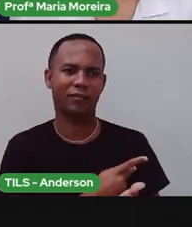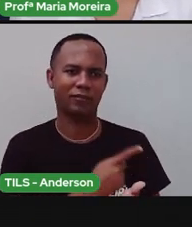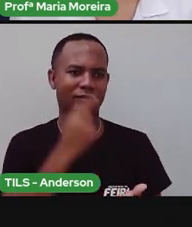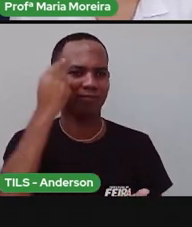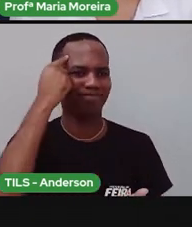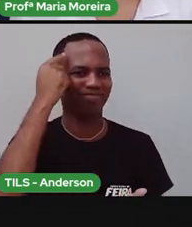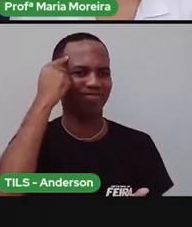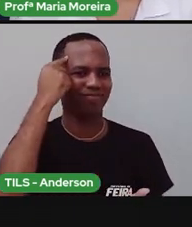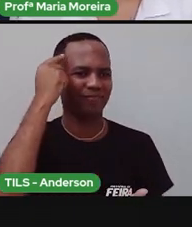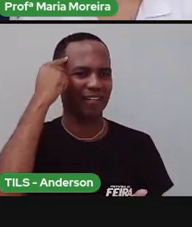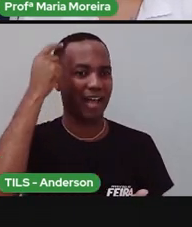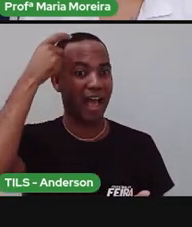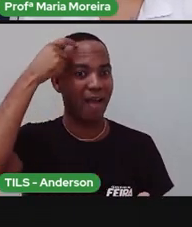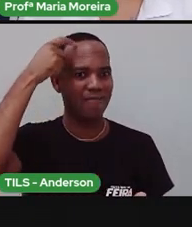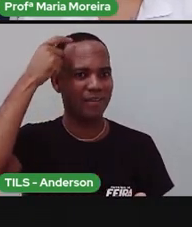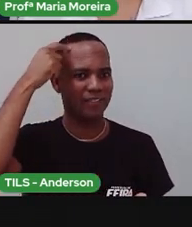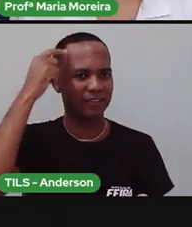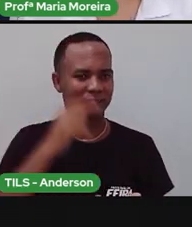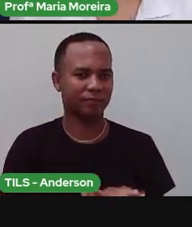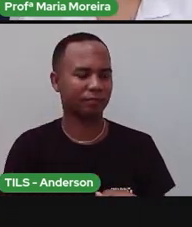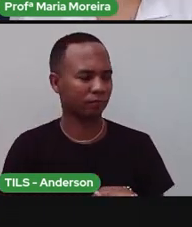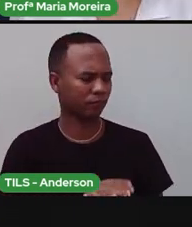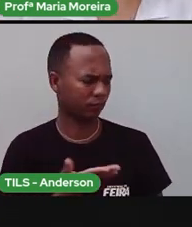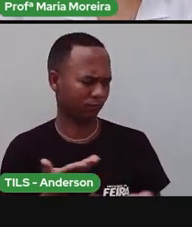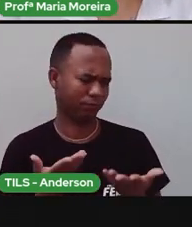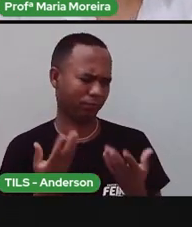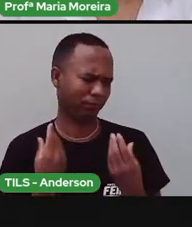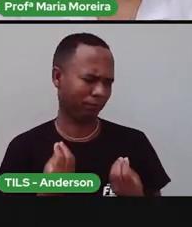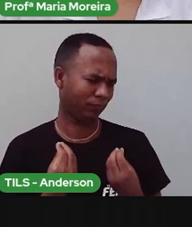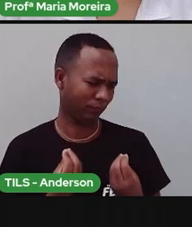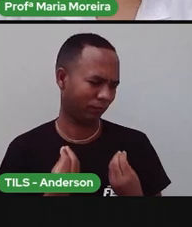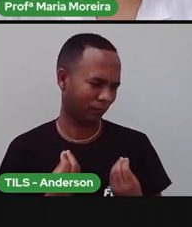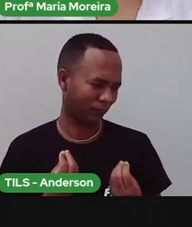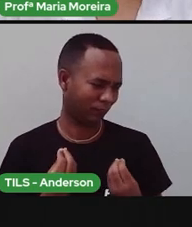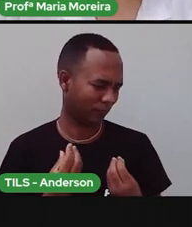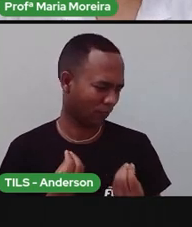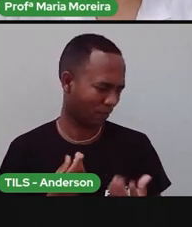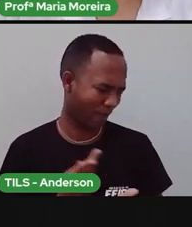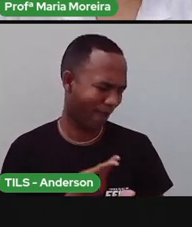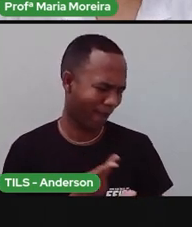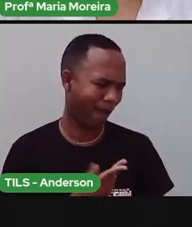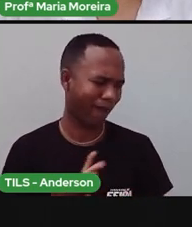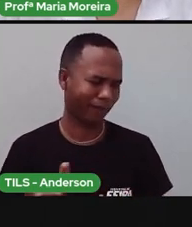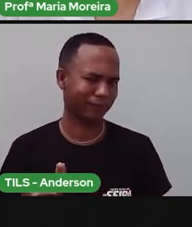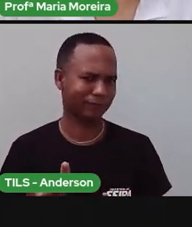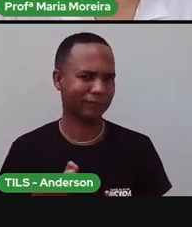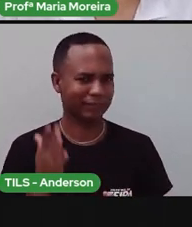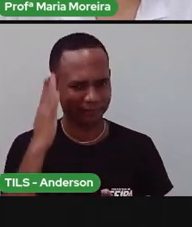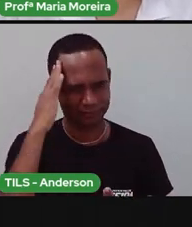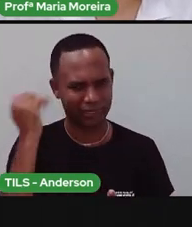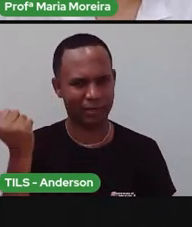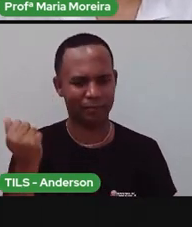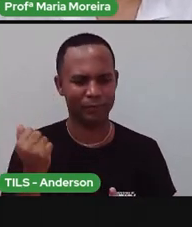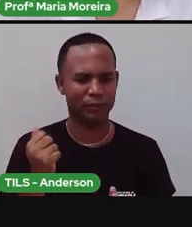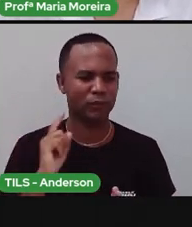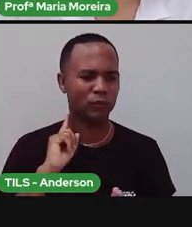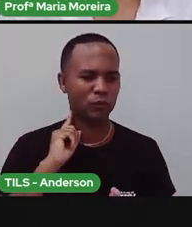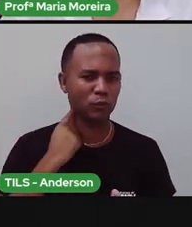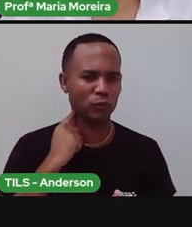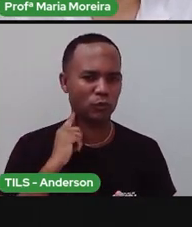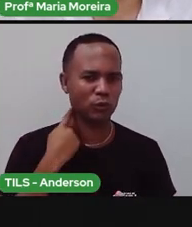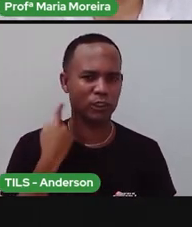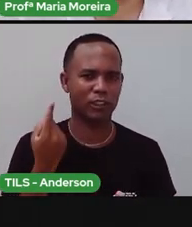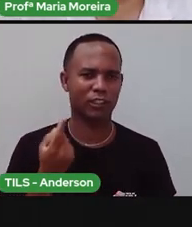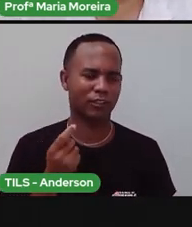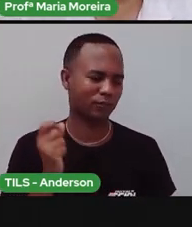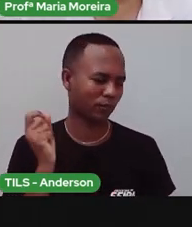sei que eu fiz alguma coisa errada. Então, se alguém me repreende, diz assim, hum, você fez alguma coisa errada, viu, Anderson? Então, eu já sei que foi o quê, você já vai